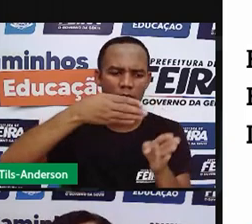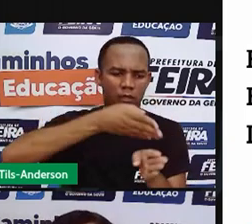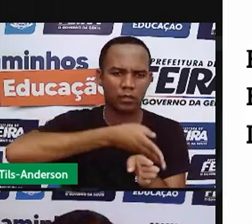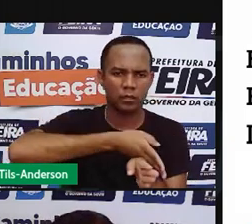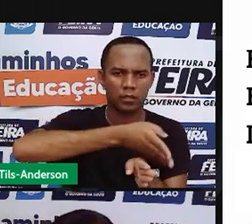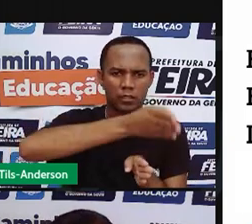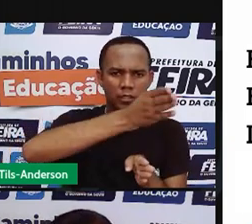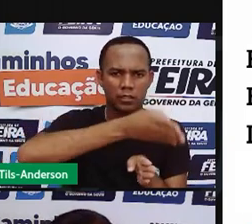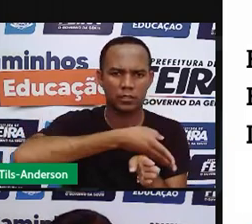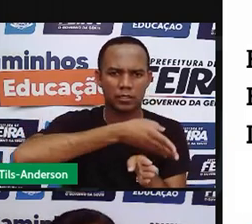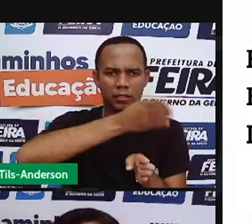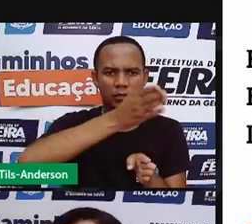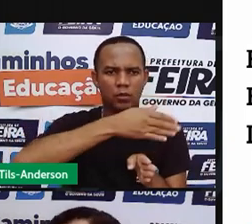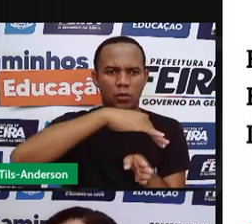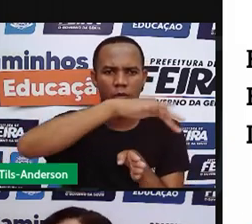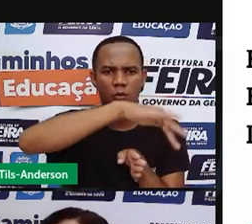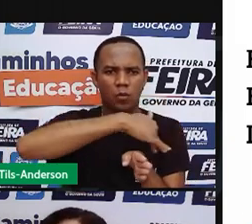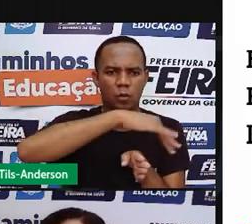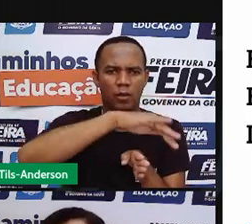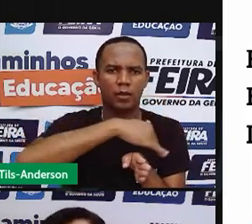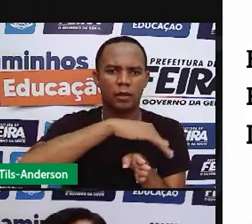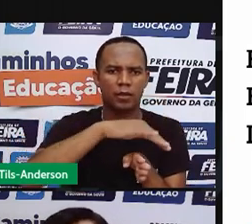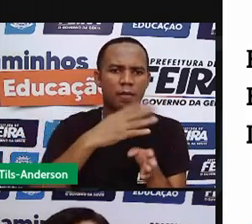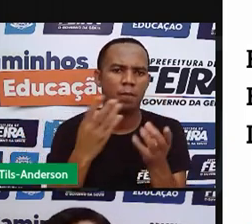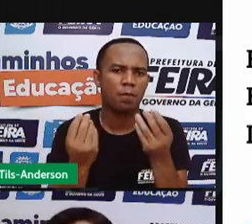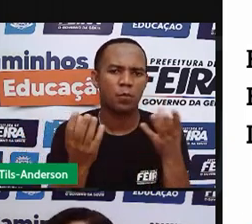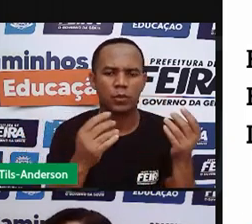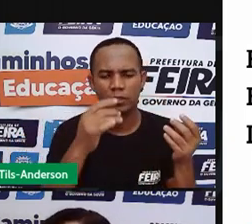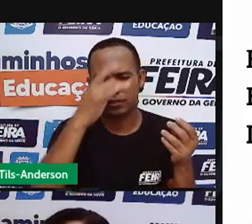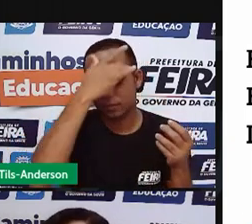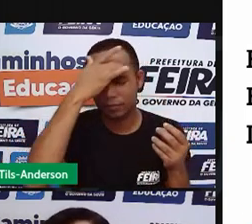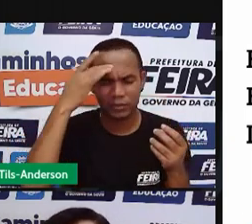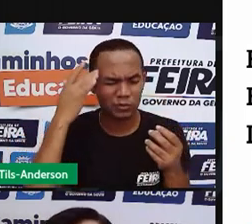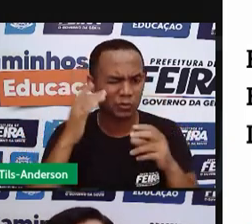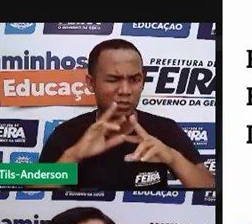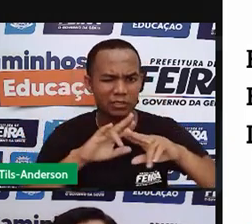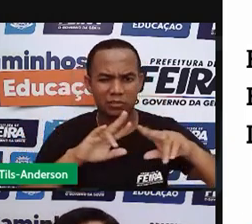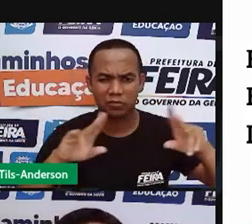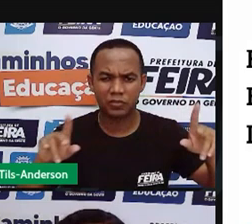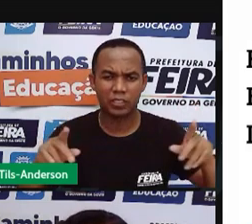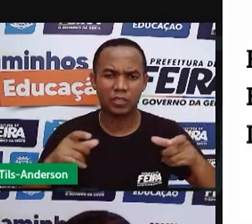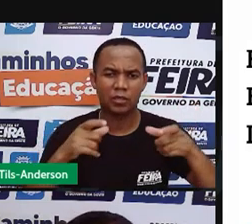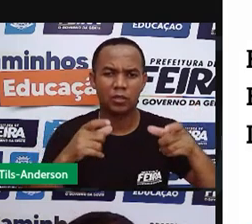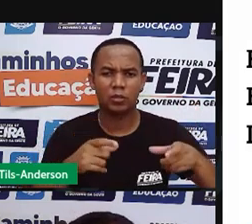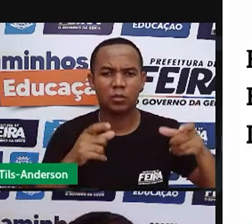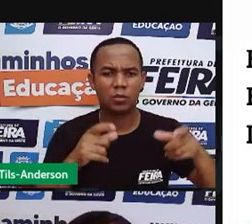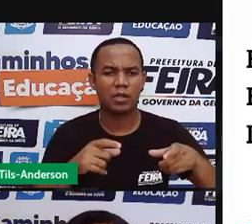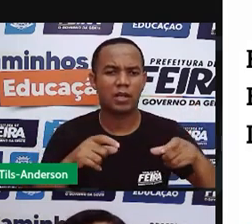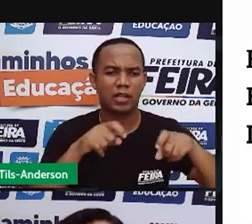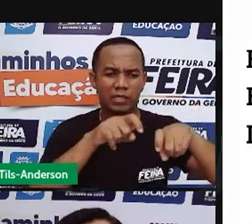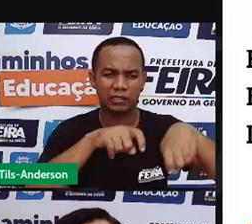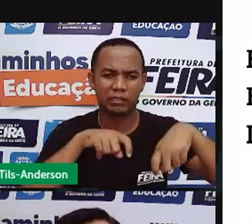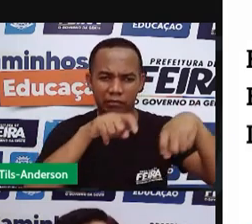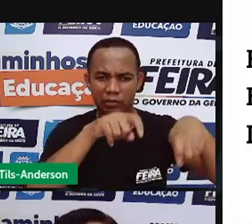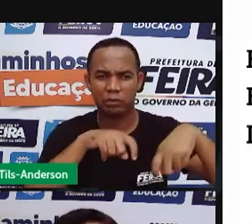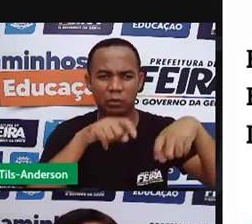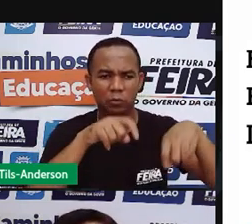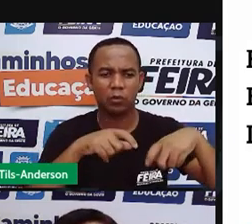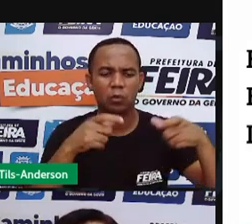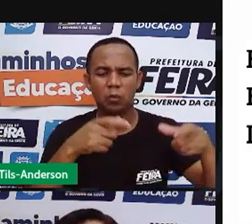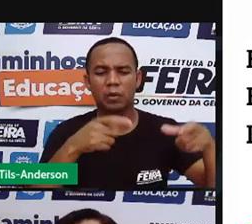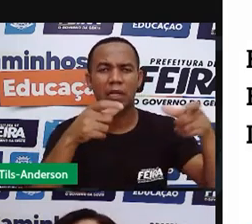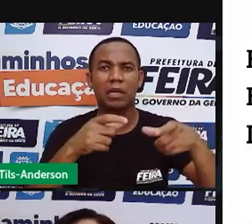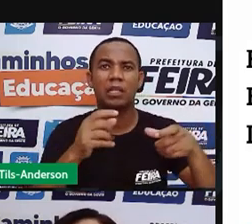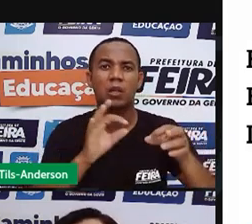das Goiadas. Nela passava viajantes, tropeiros vindos do alto sertão baiano e de outros